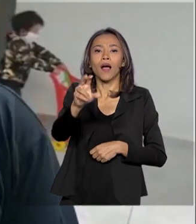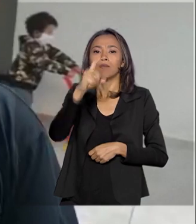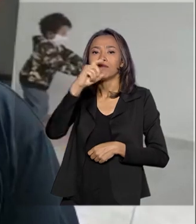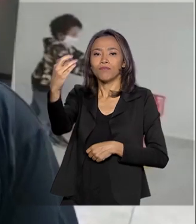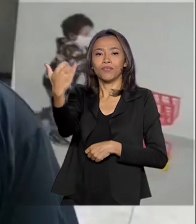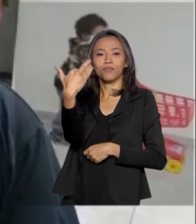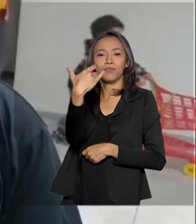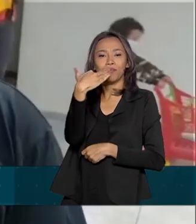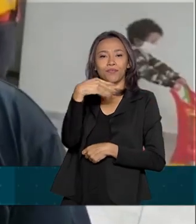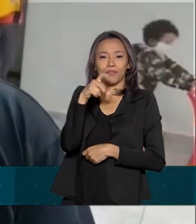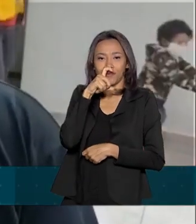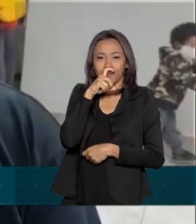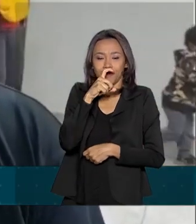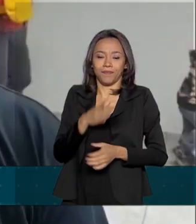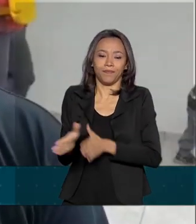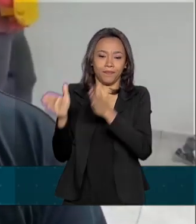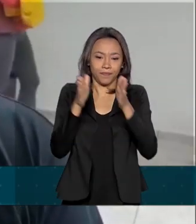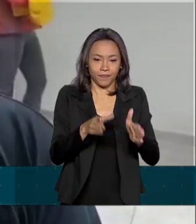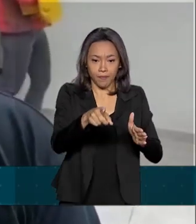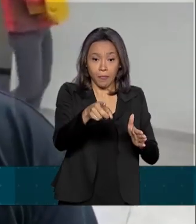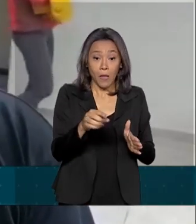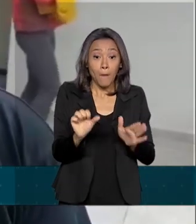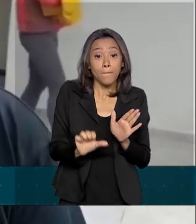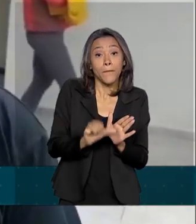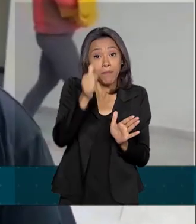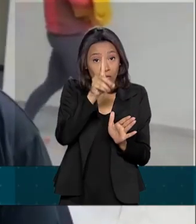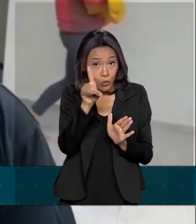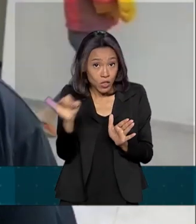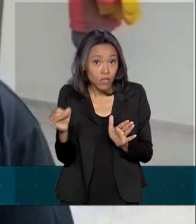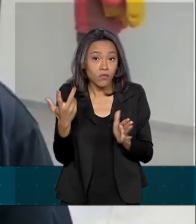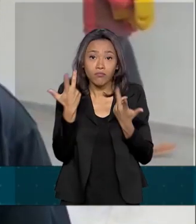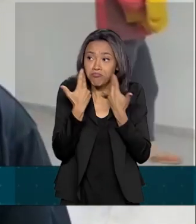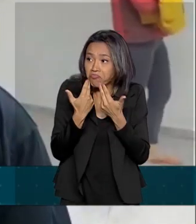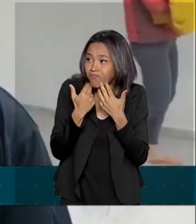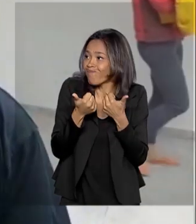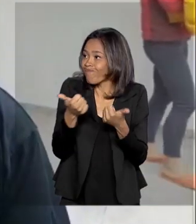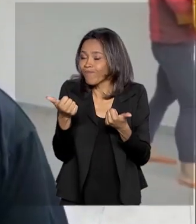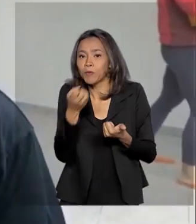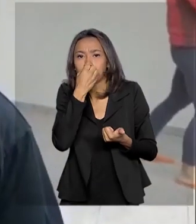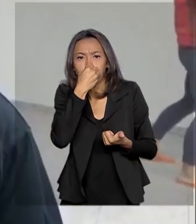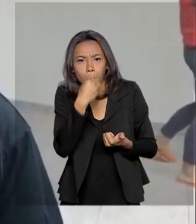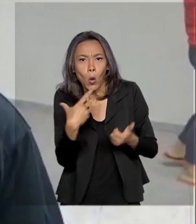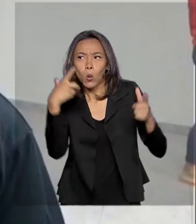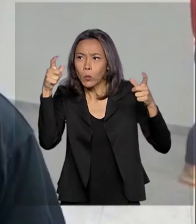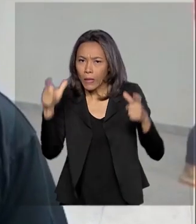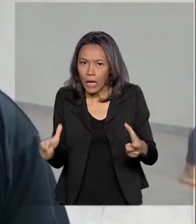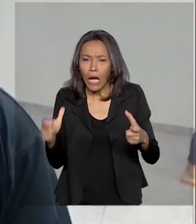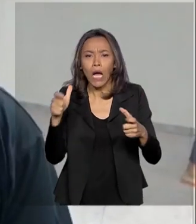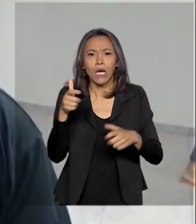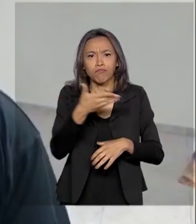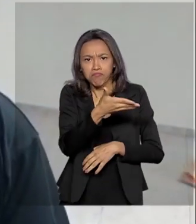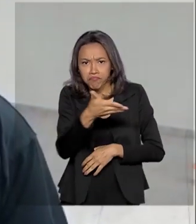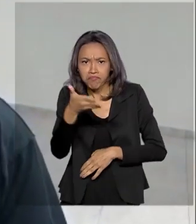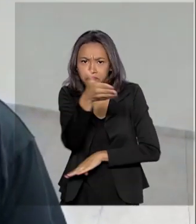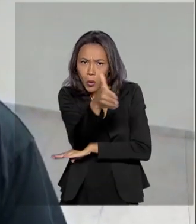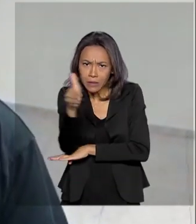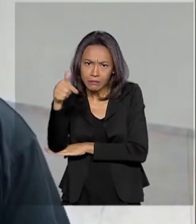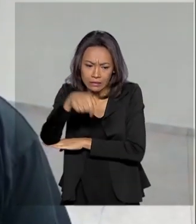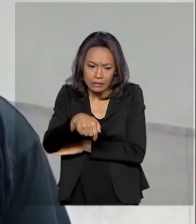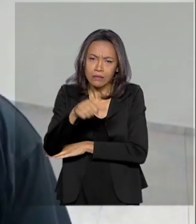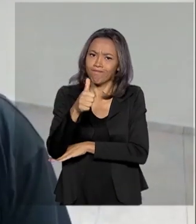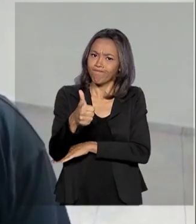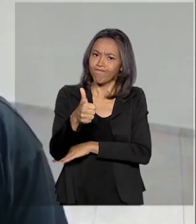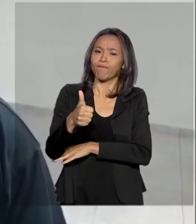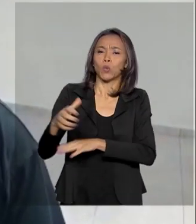primeiro dia aqui foi tranquilo, assim, em termos das acomodações, muito boas, dá bastante conforto a gente, a equipe